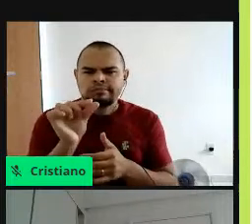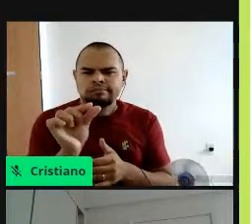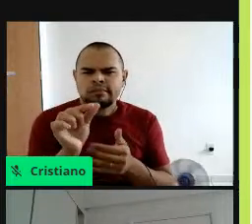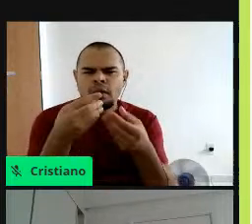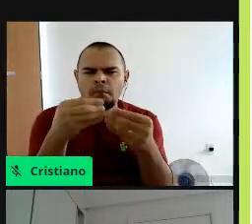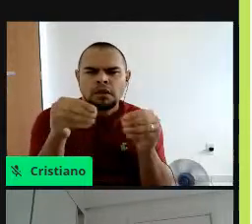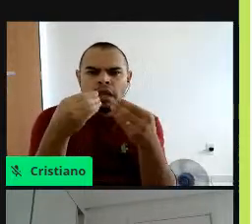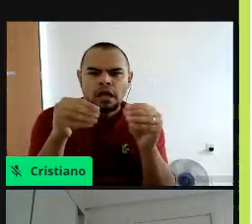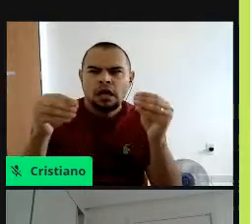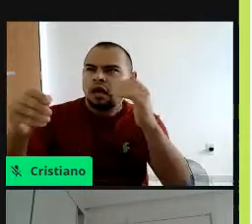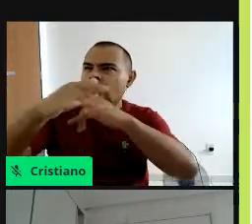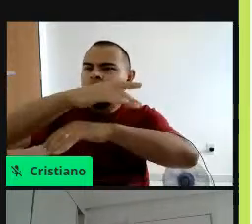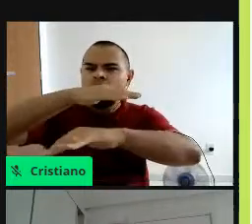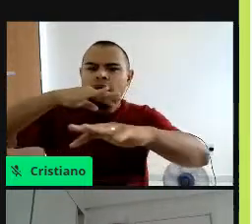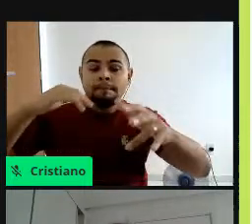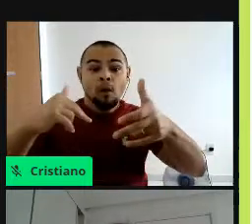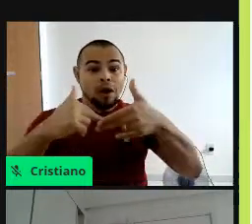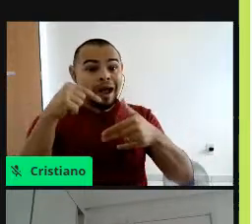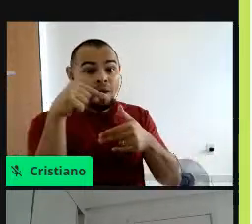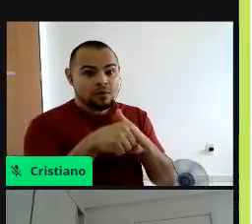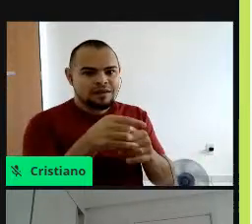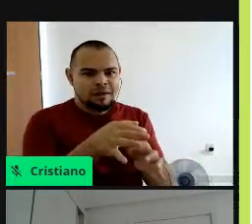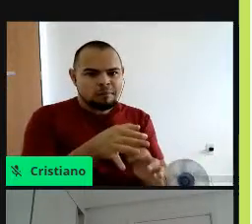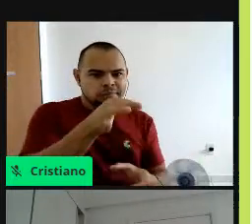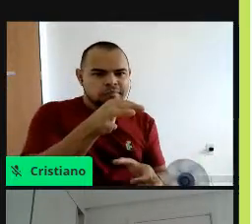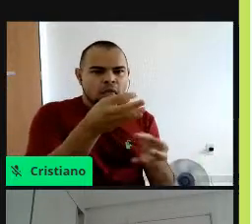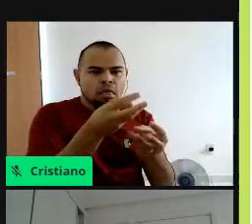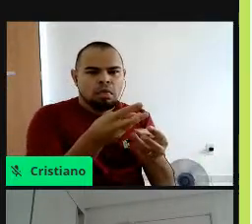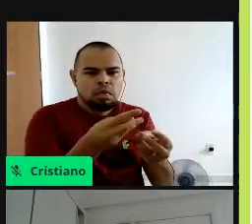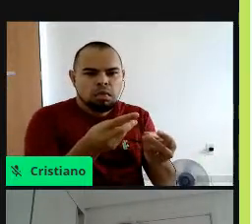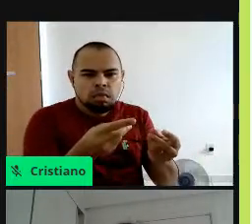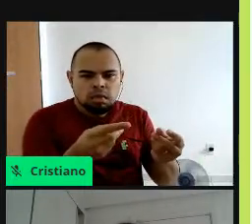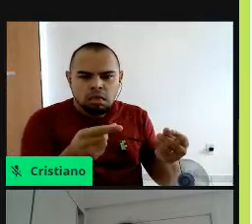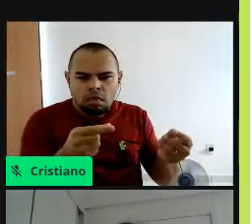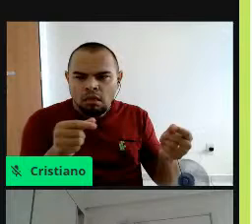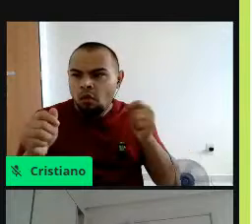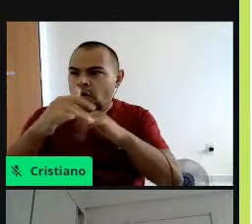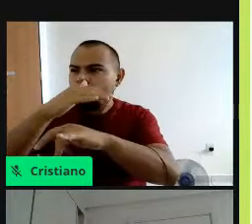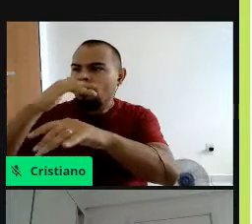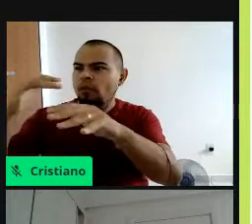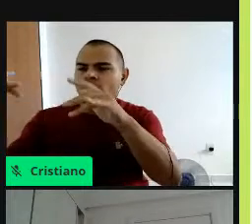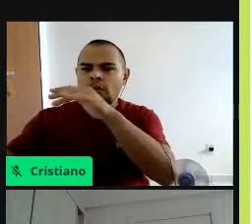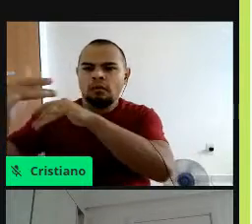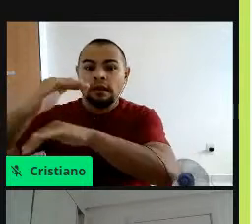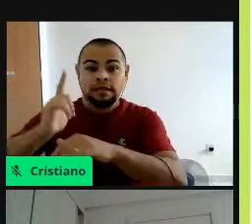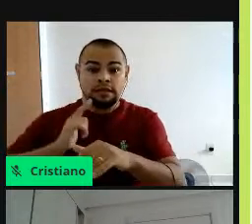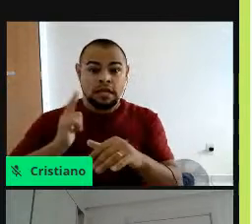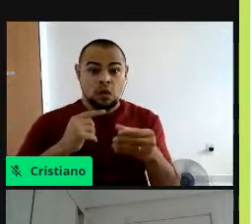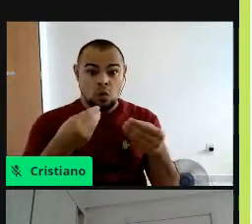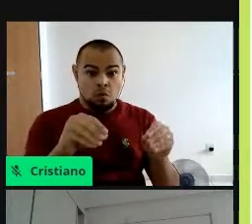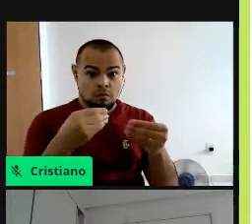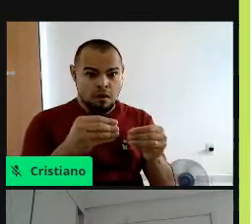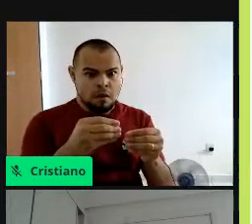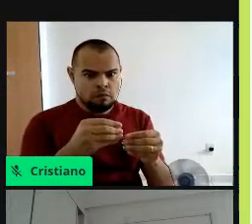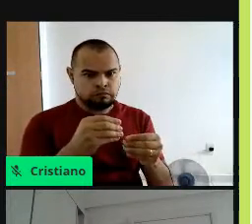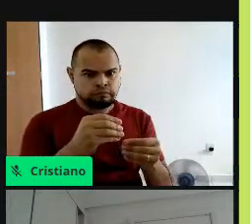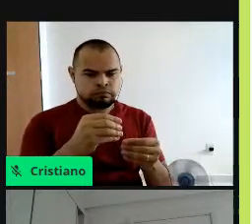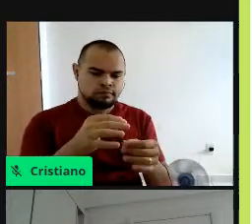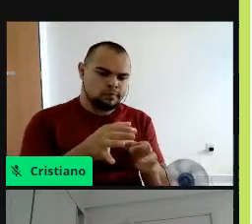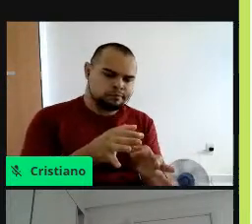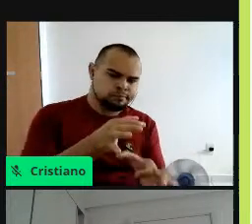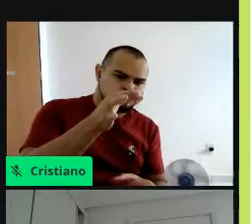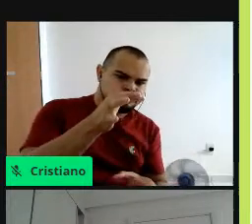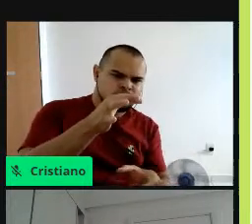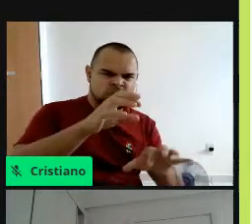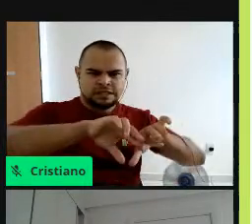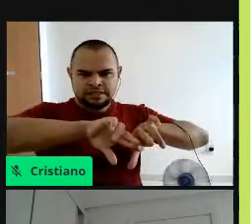invisíveis da decomposição plástica, né, então tem o macroplástico, tá, que ele está nessa